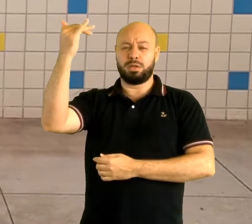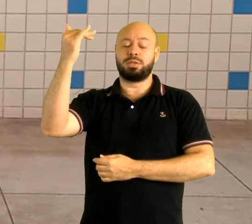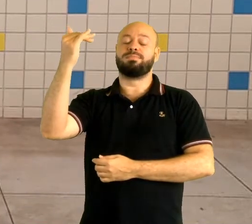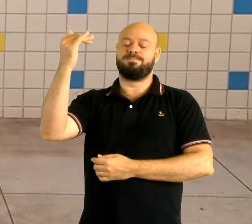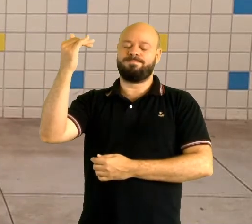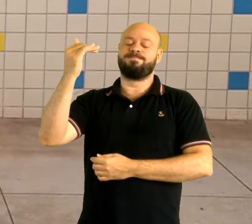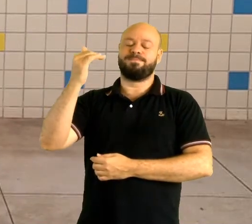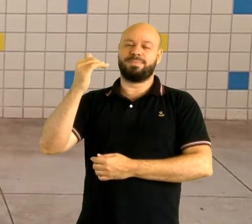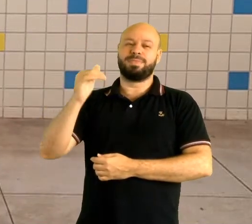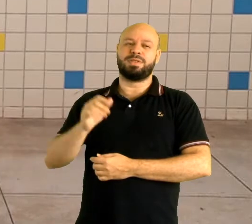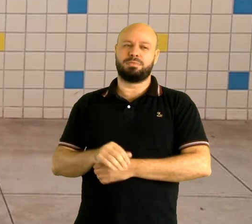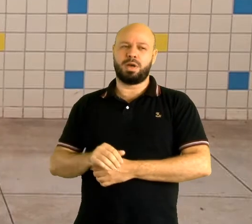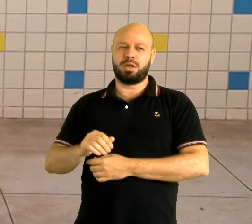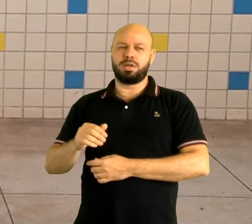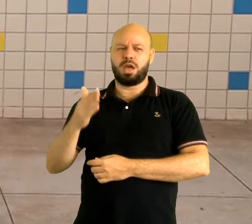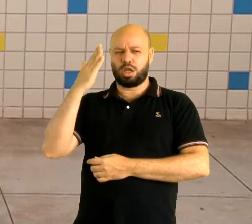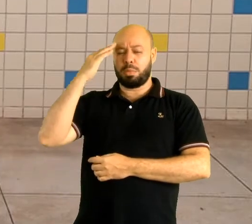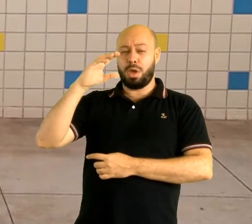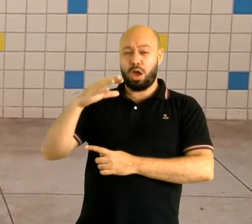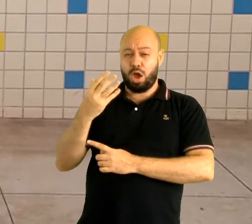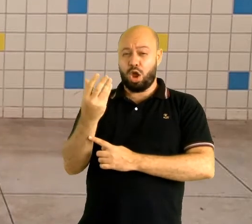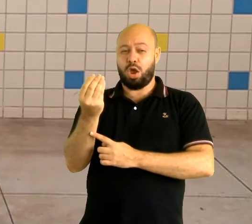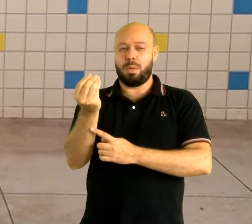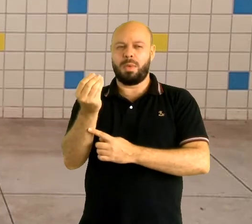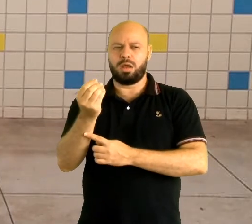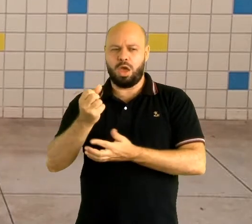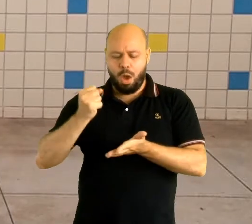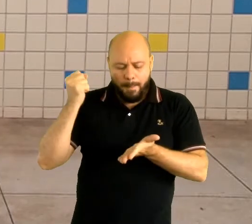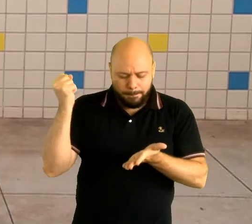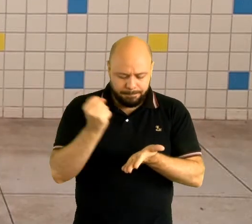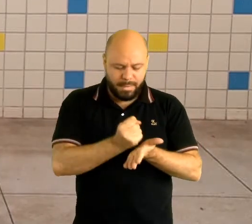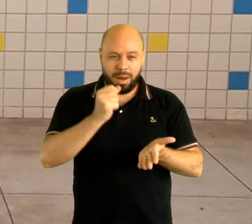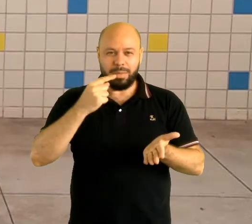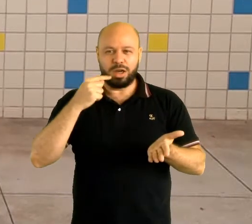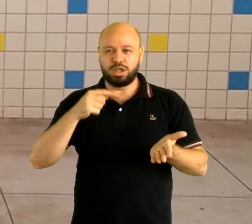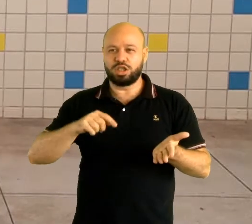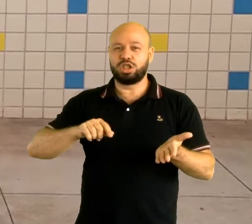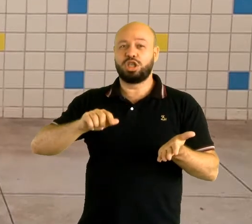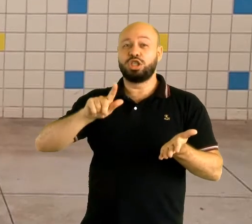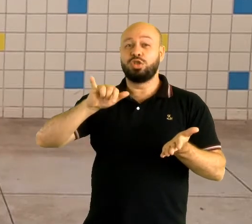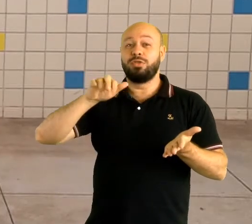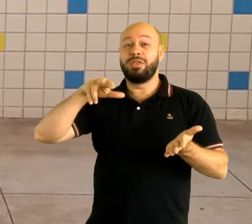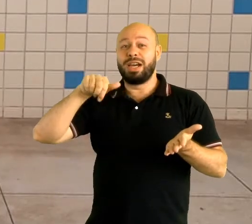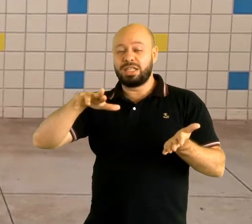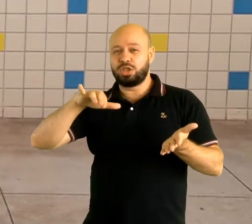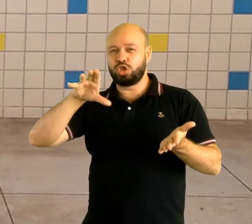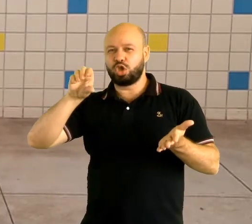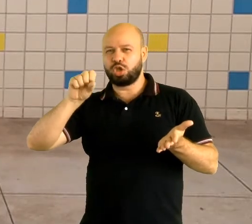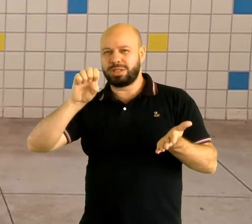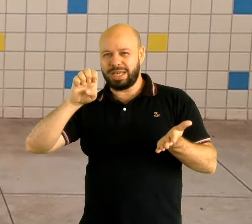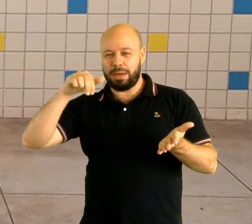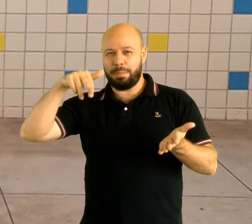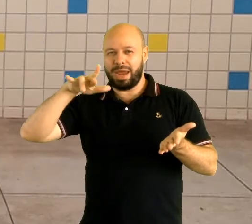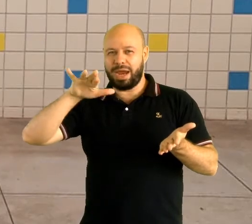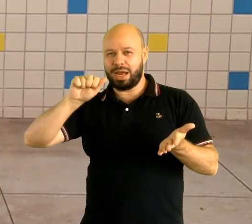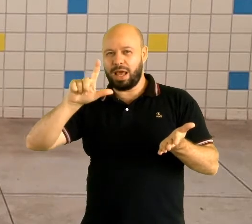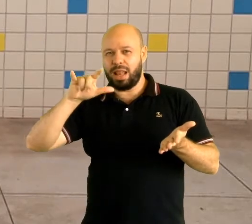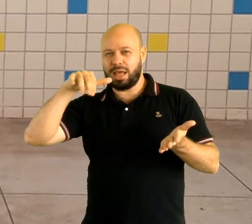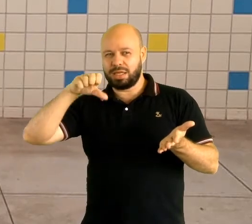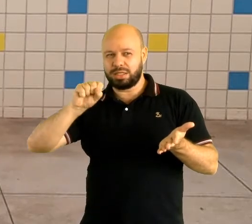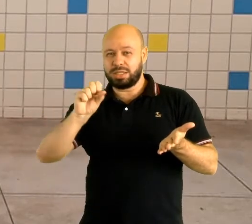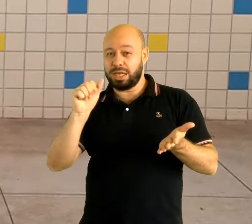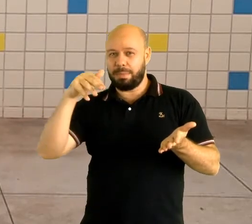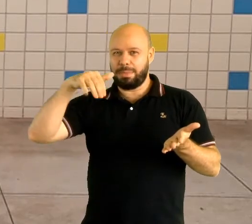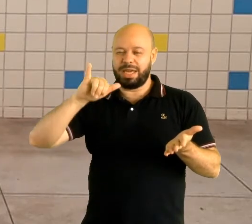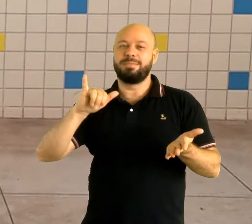artista em xilogravura. Estamos falando de Gilvã José Meira Lins Samico.